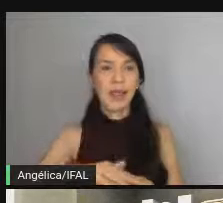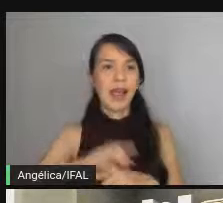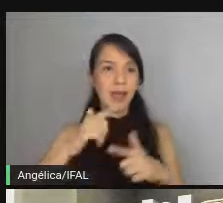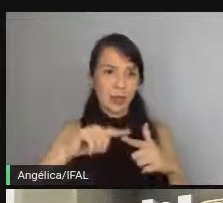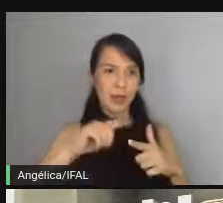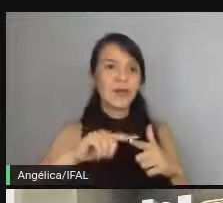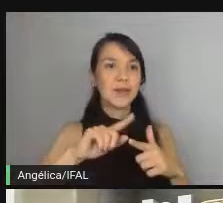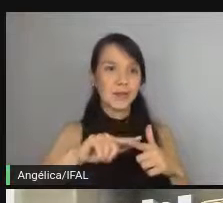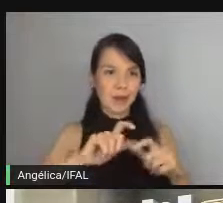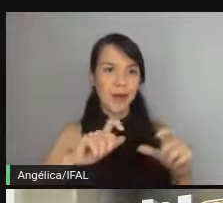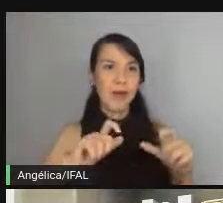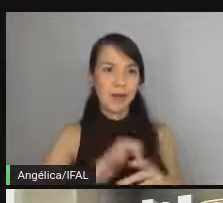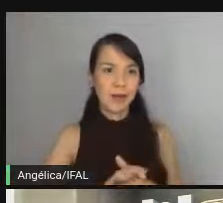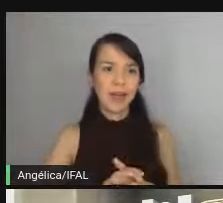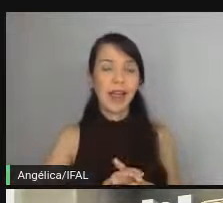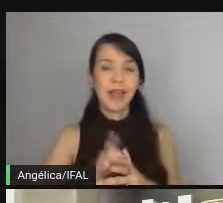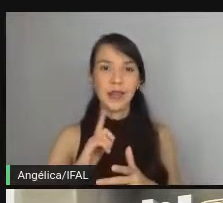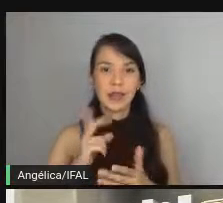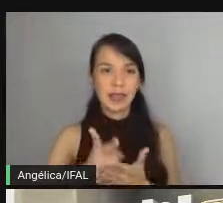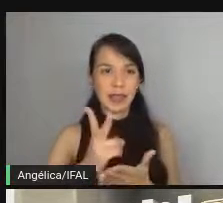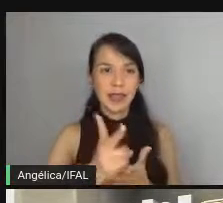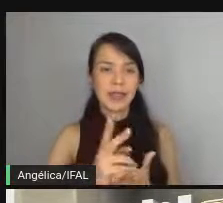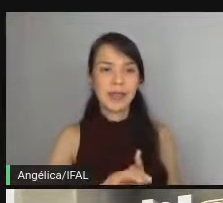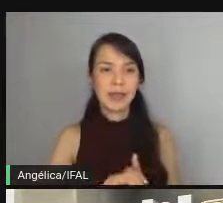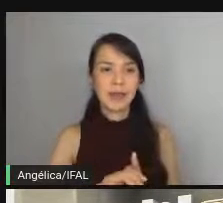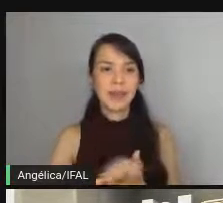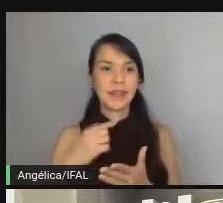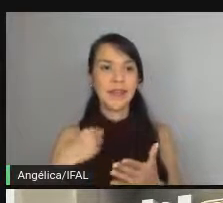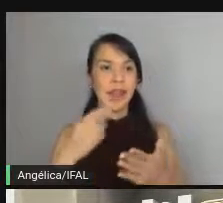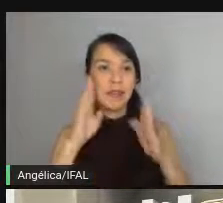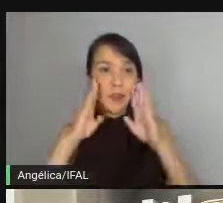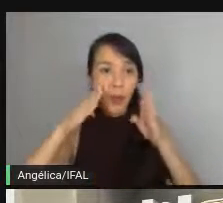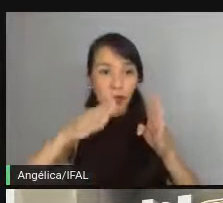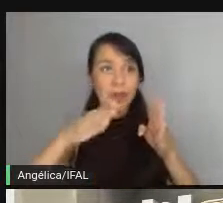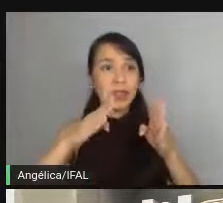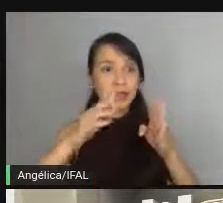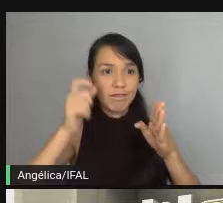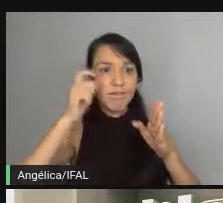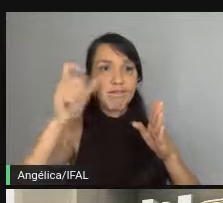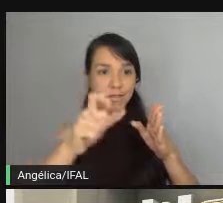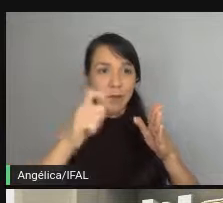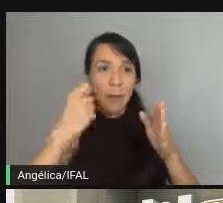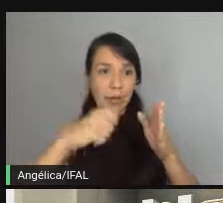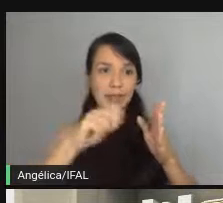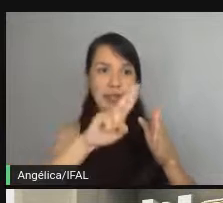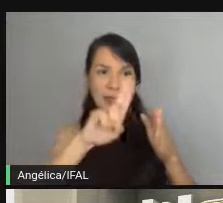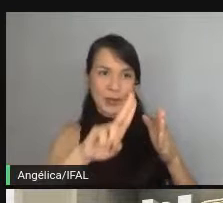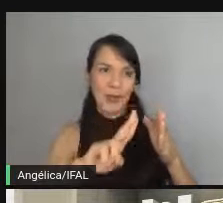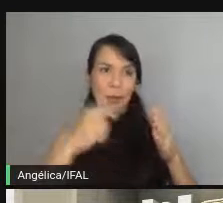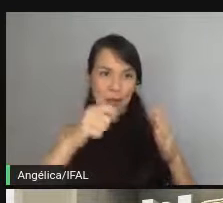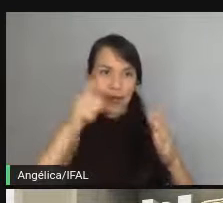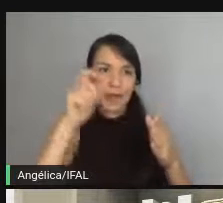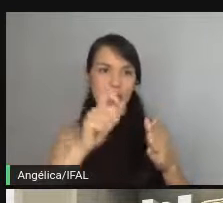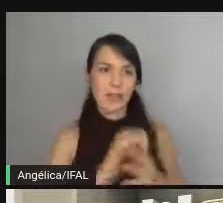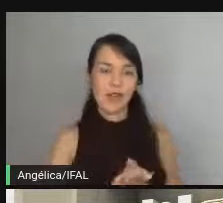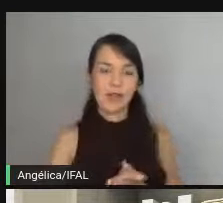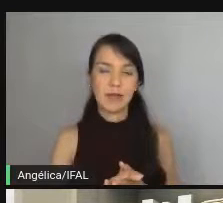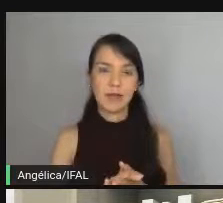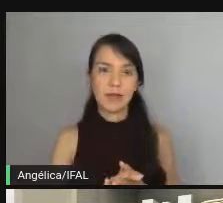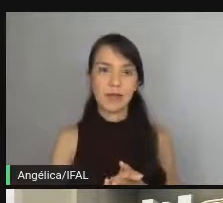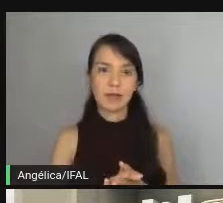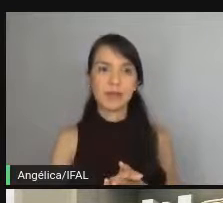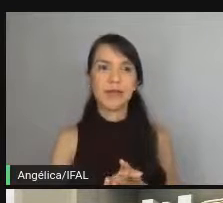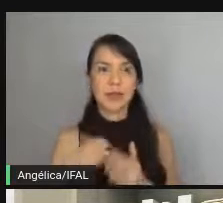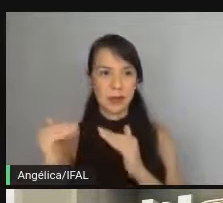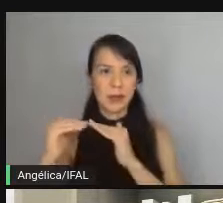de computação. Então, a gente tem sempre que dar a devida atenção a nome, né? Perfeito, perfeito.